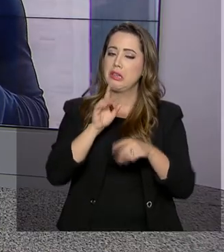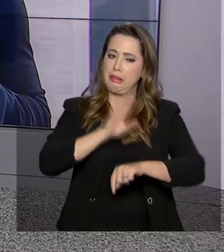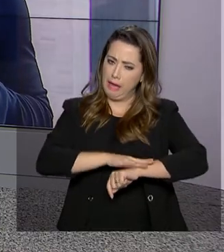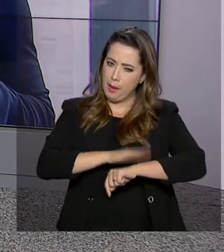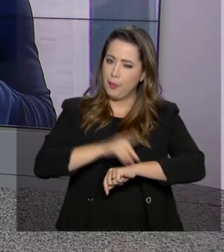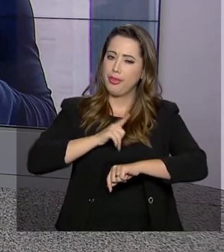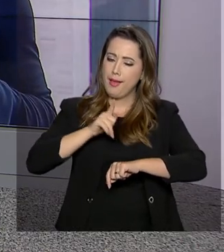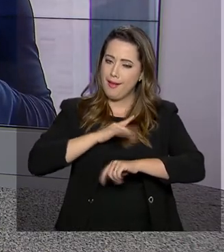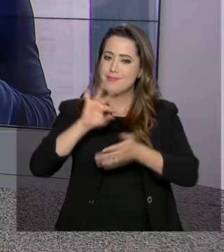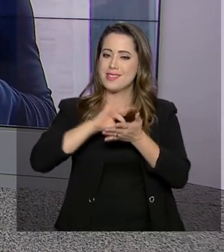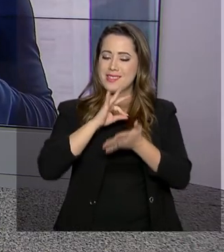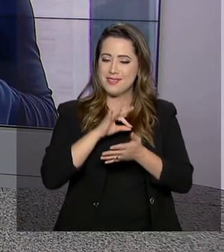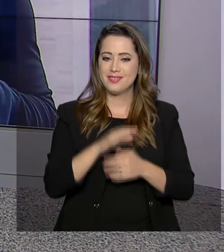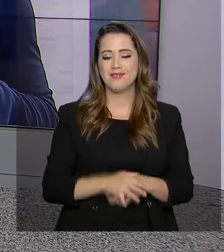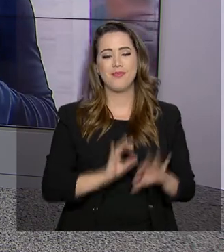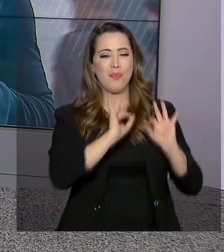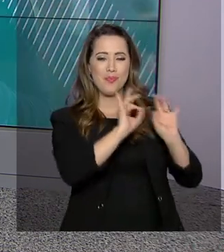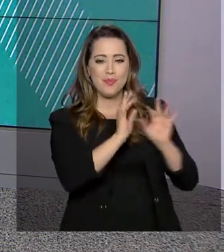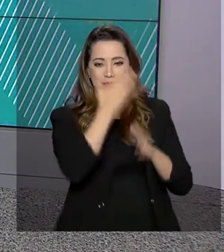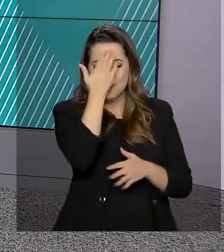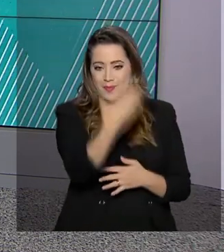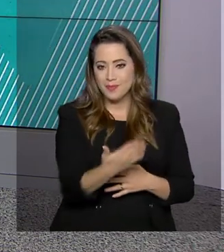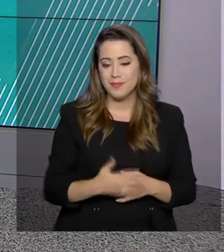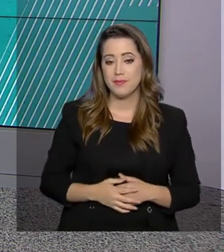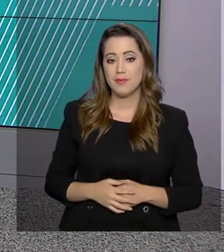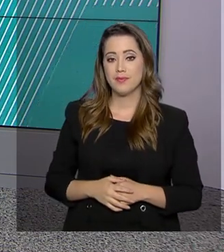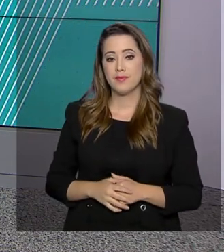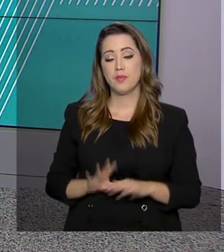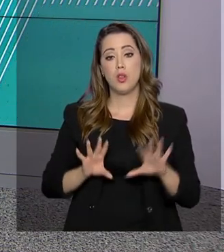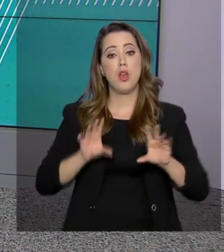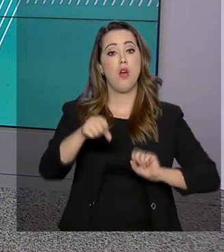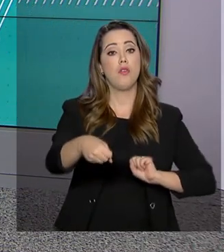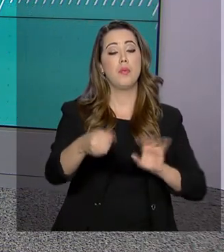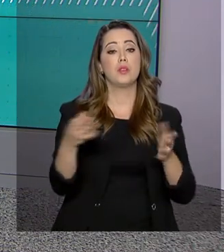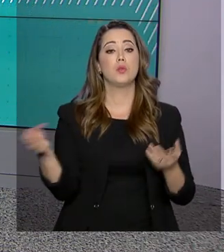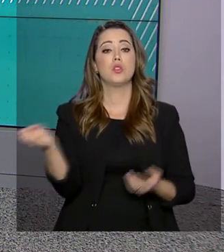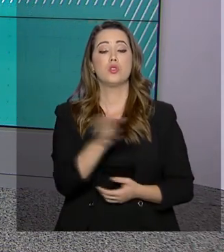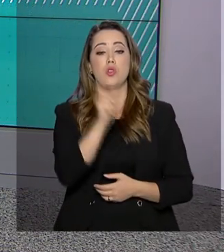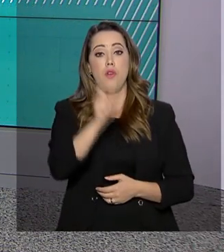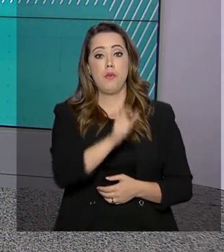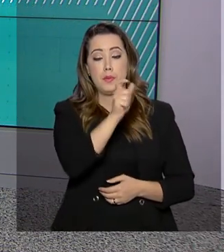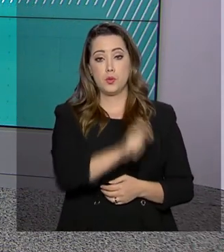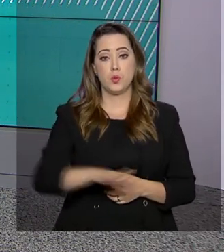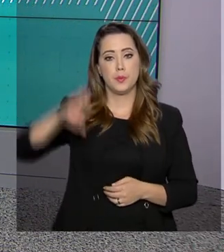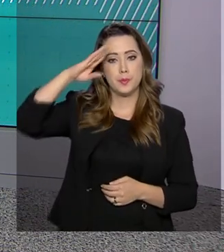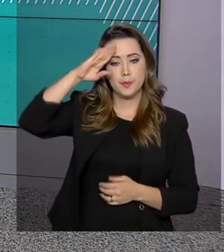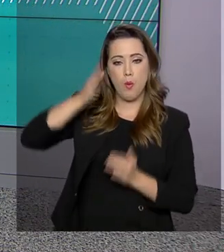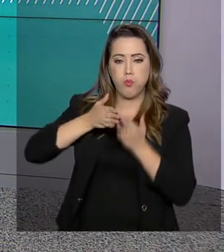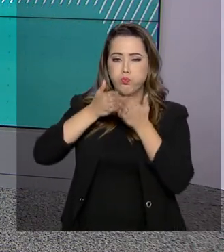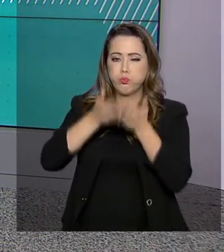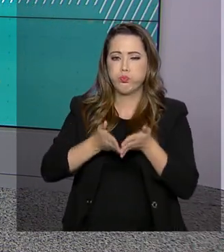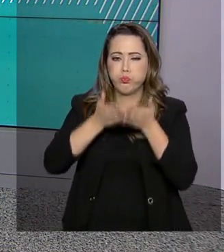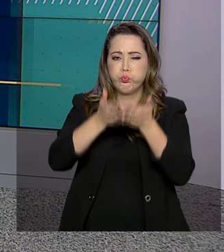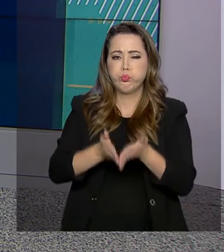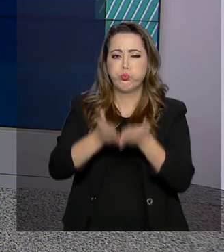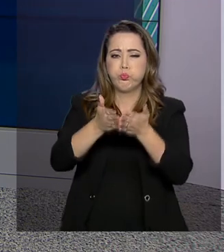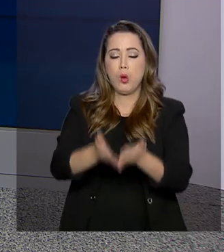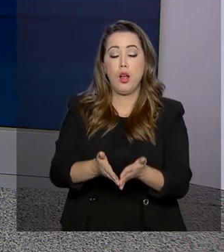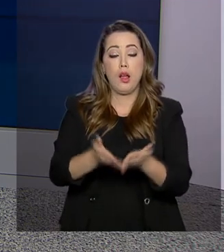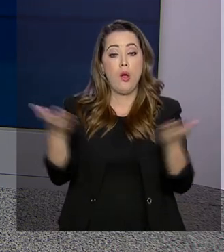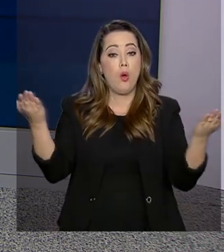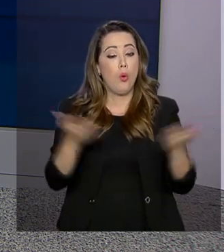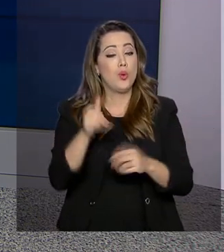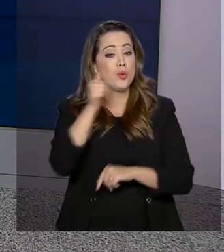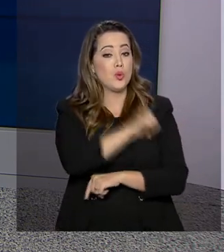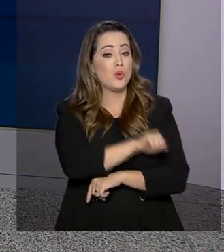Tá certo, Dani. Obrigado pelas informações. Na formatura de novos sargentos da Marinha, hoje no Rio de Janeiro, o presidente Jair Bolsonaro disse